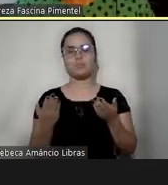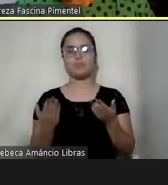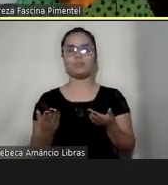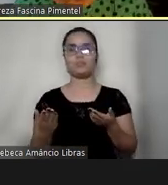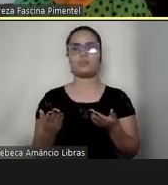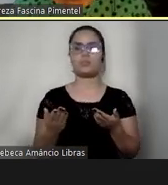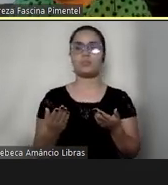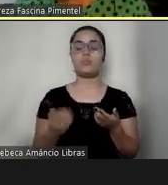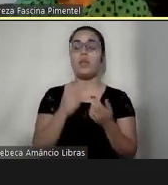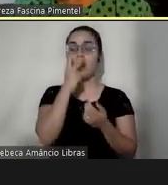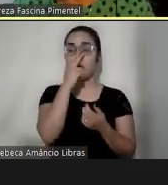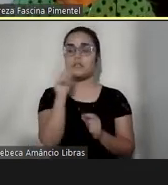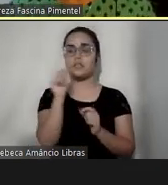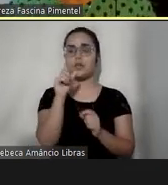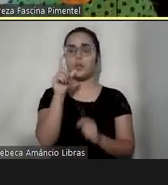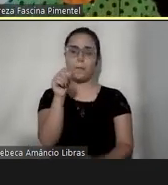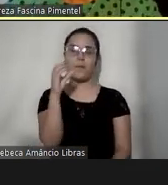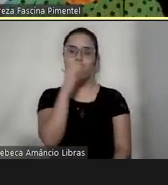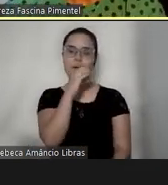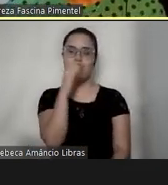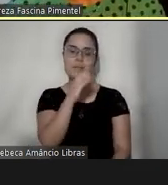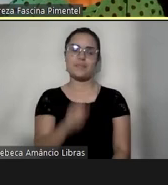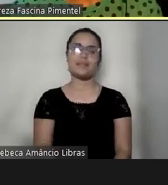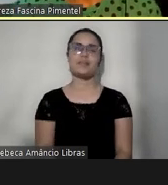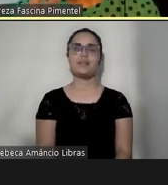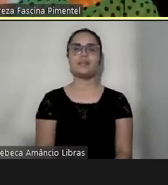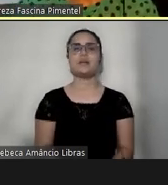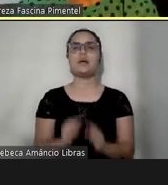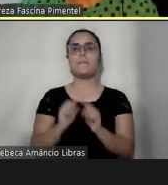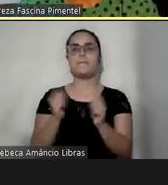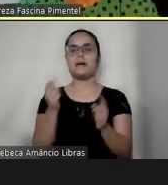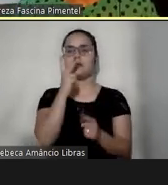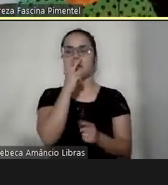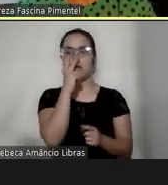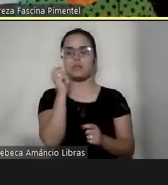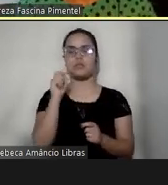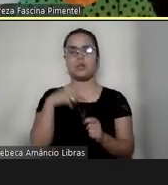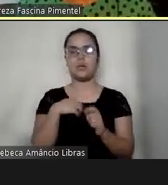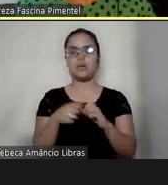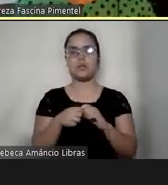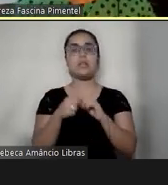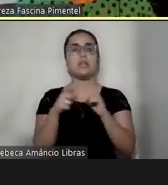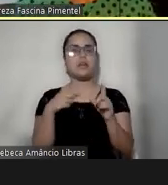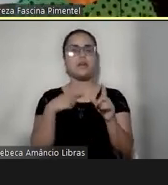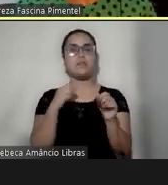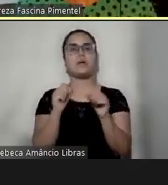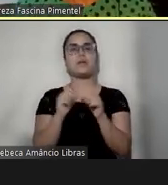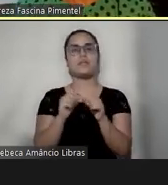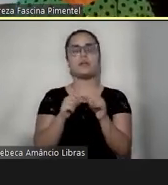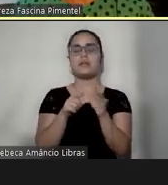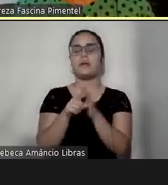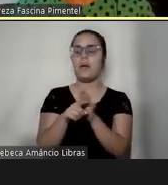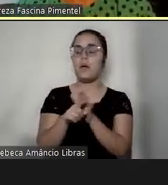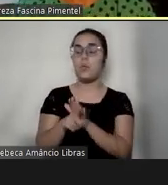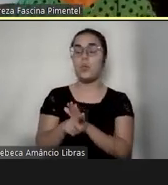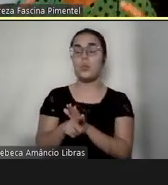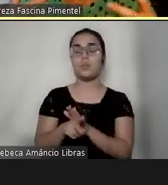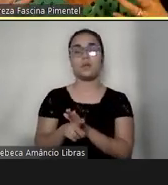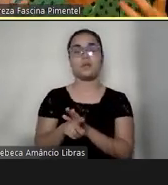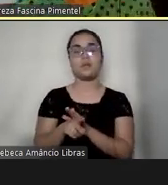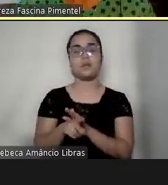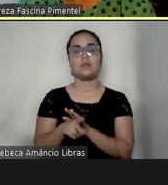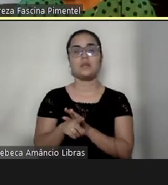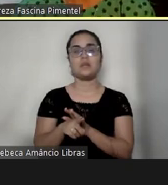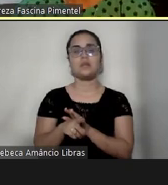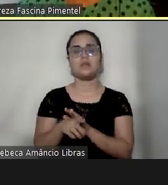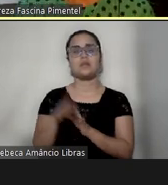Talvez, não sei se foi um pouco rápido, mas eu acho que a gente pode abrir também, né, Gil, para perguntas. Eu não